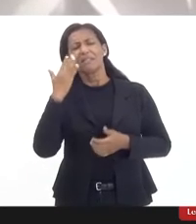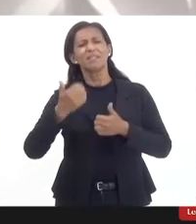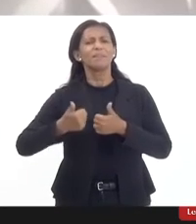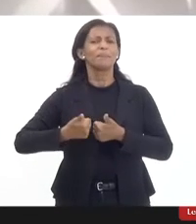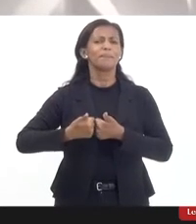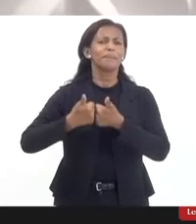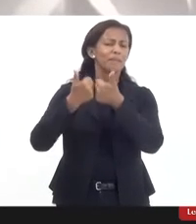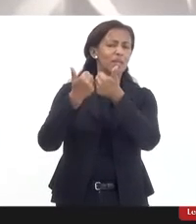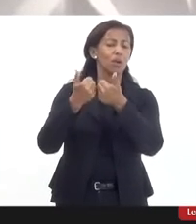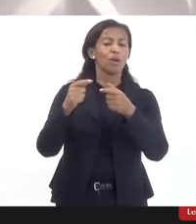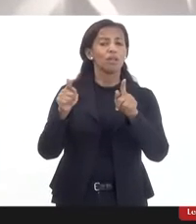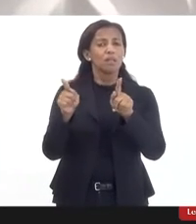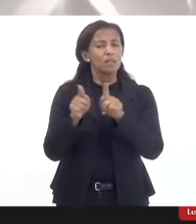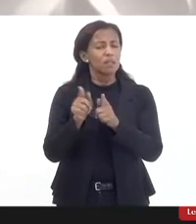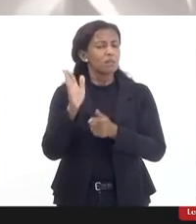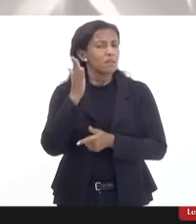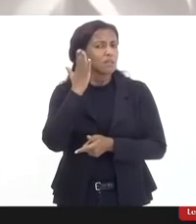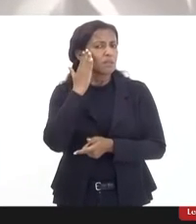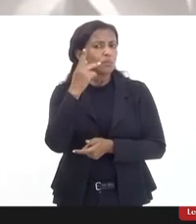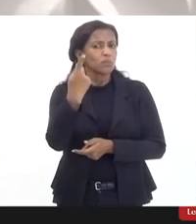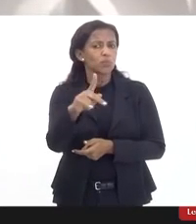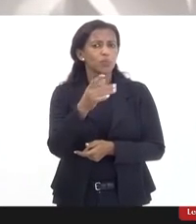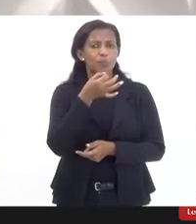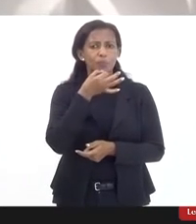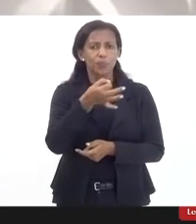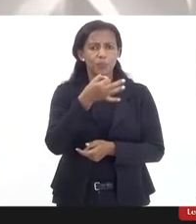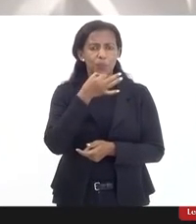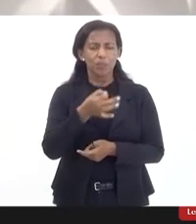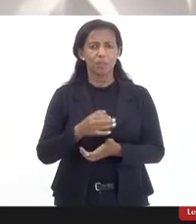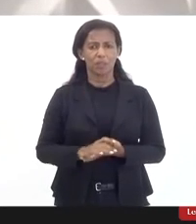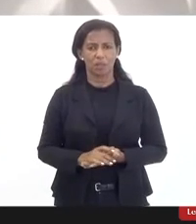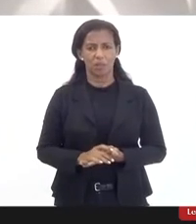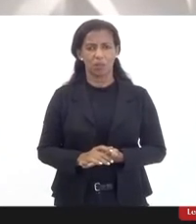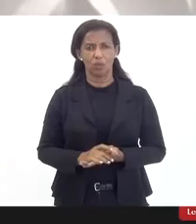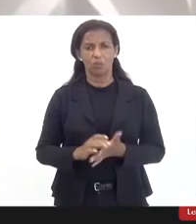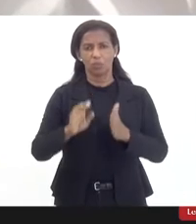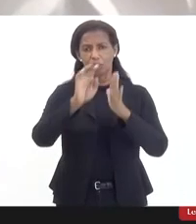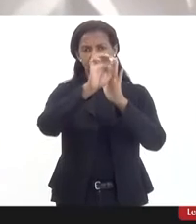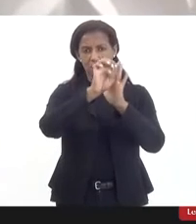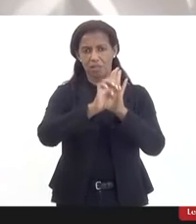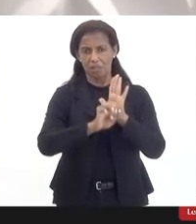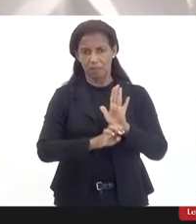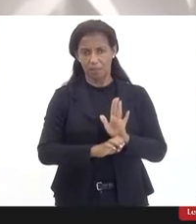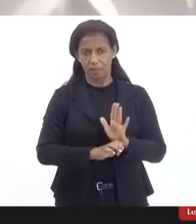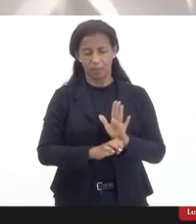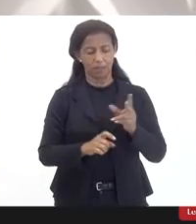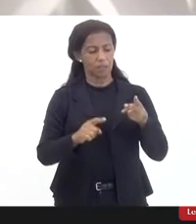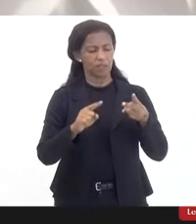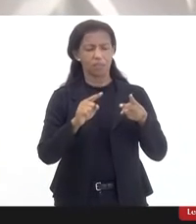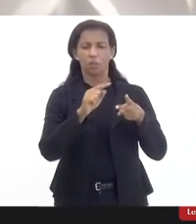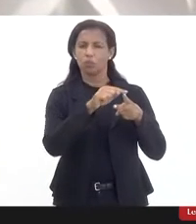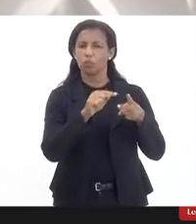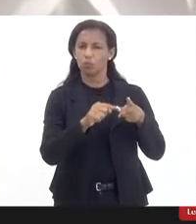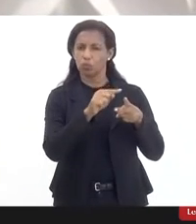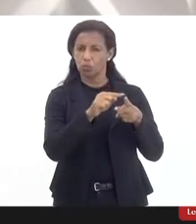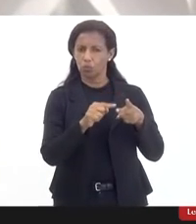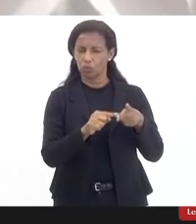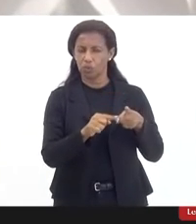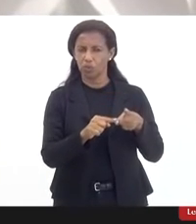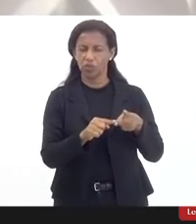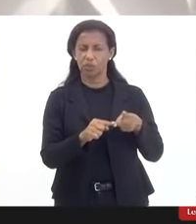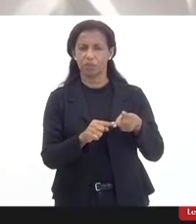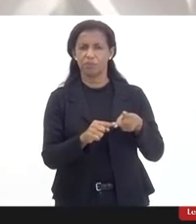e queria também saber sua opinião sobre as emendas, que são duas emendas que